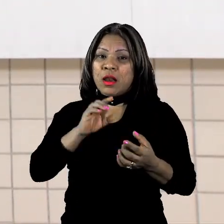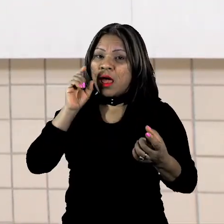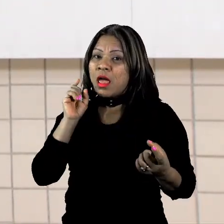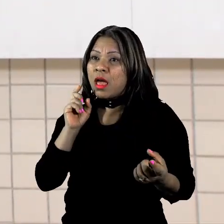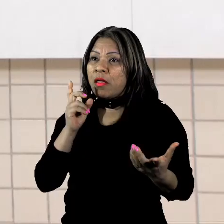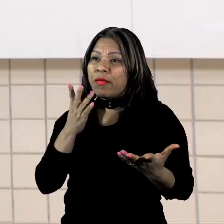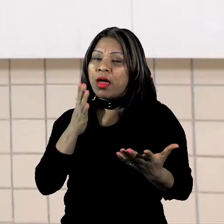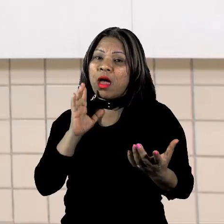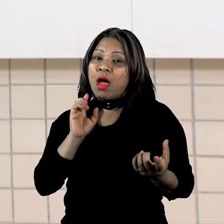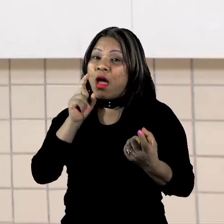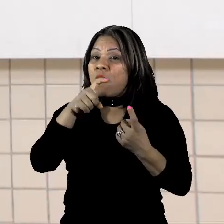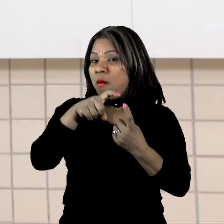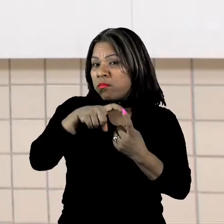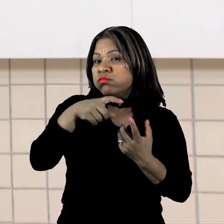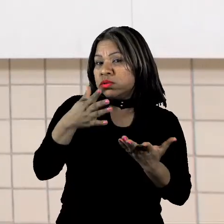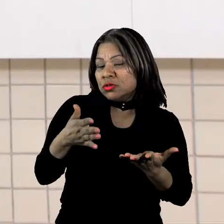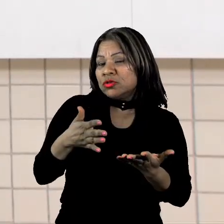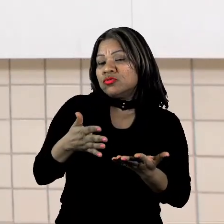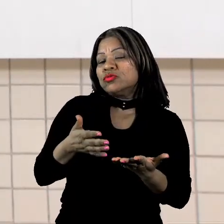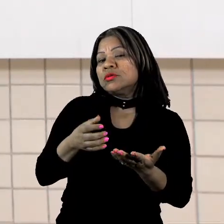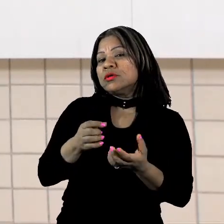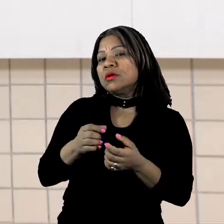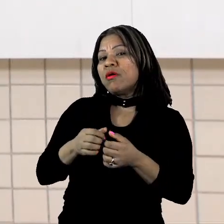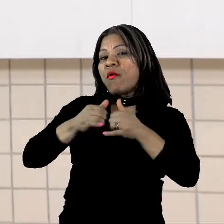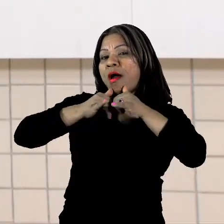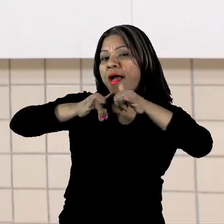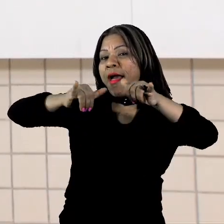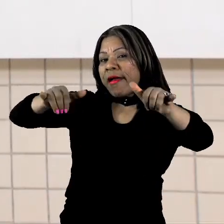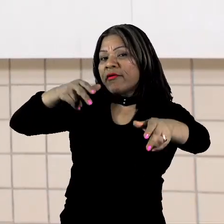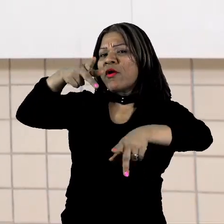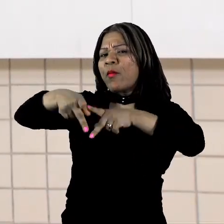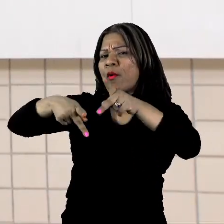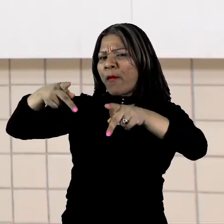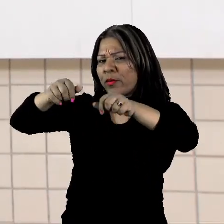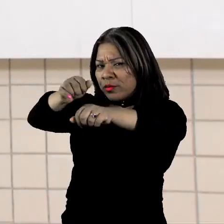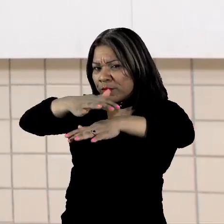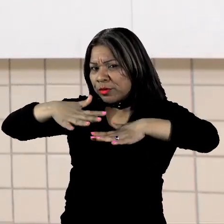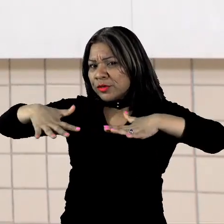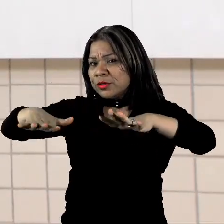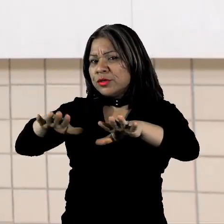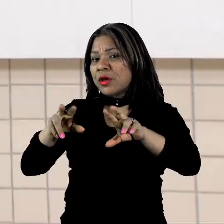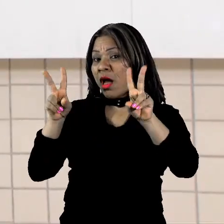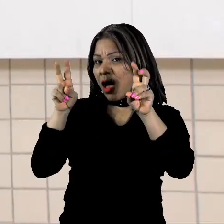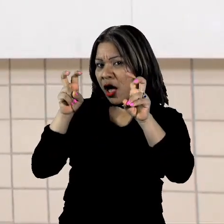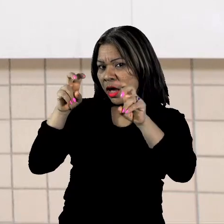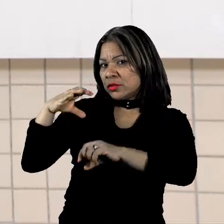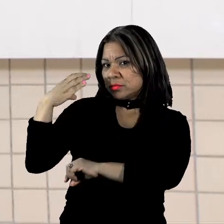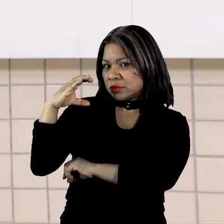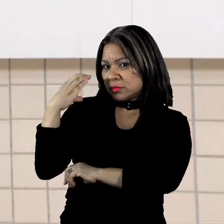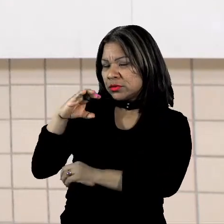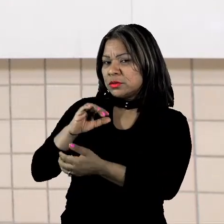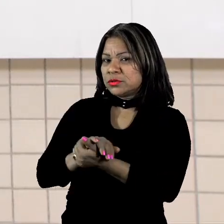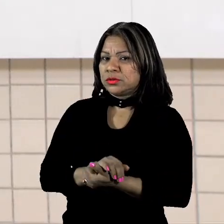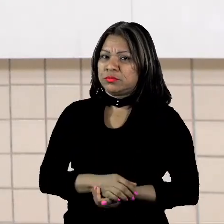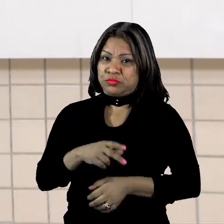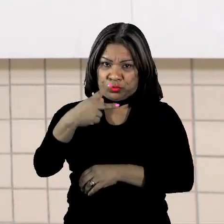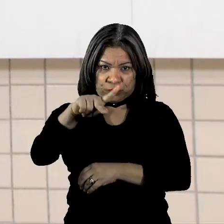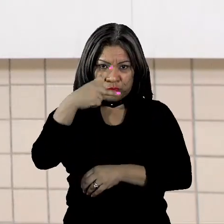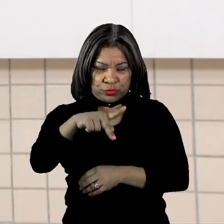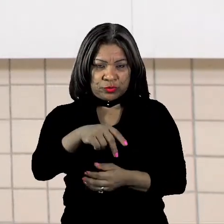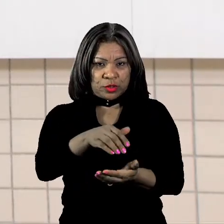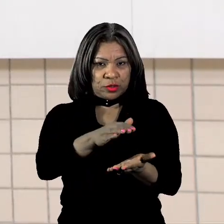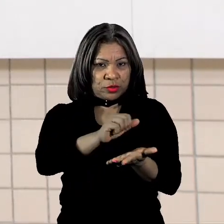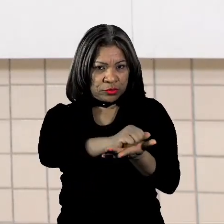é informar ao público, em geral, assuntos de cunho científico. No seu material de apoio, terá mais